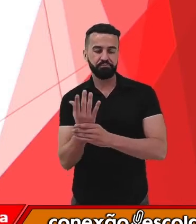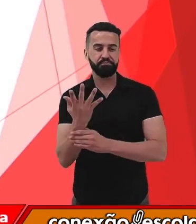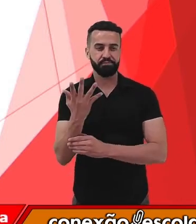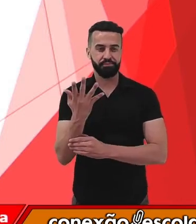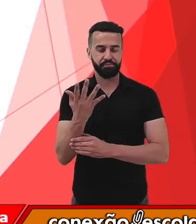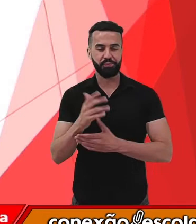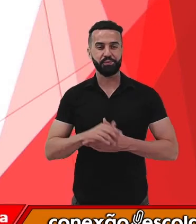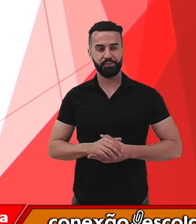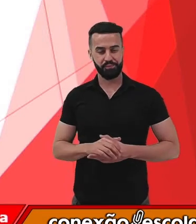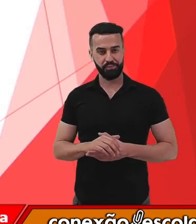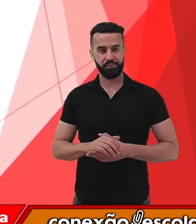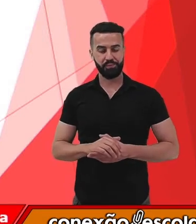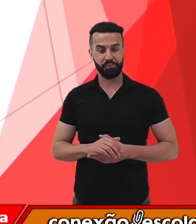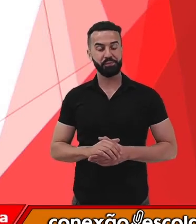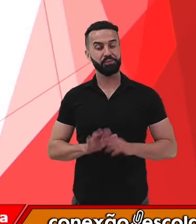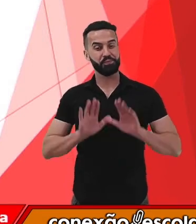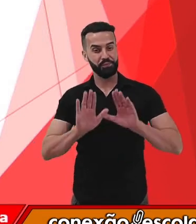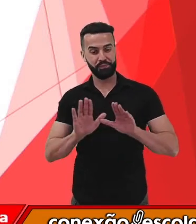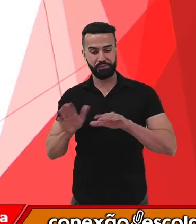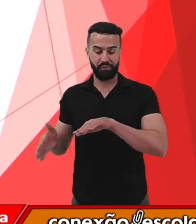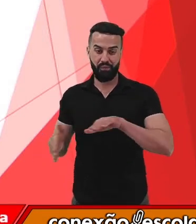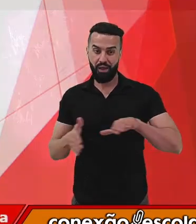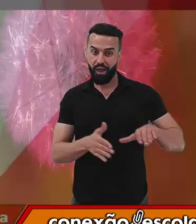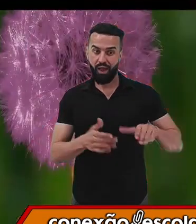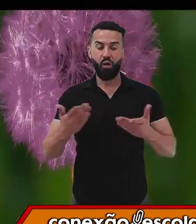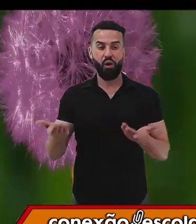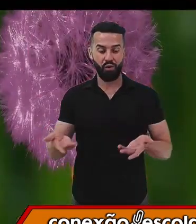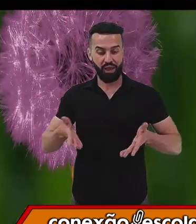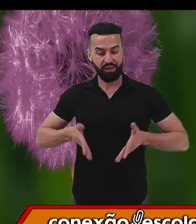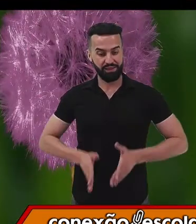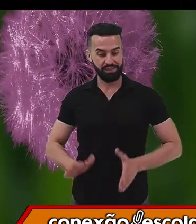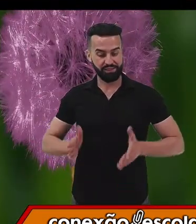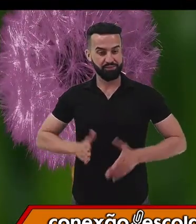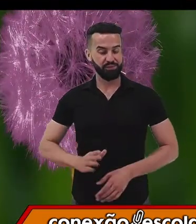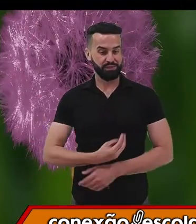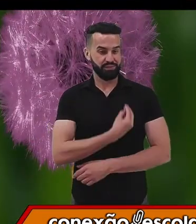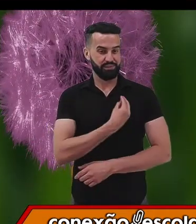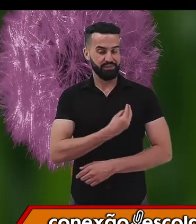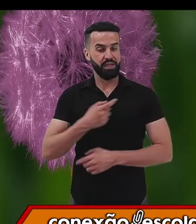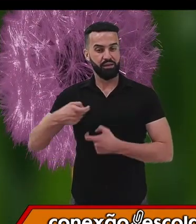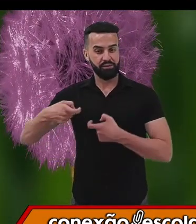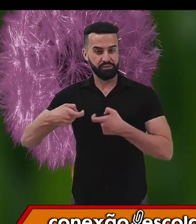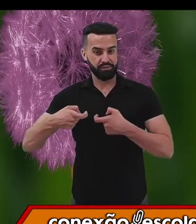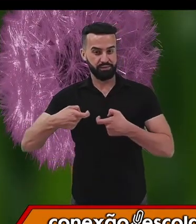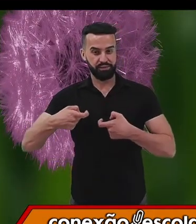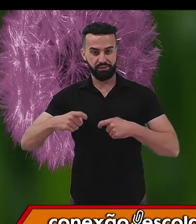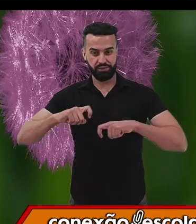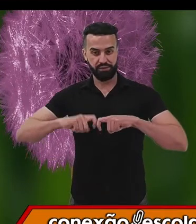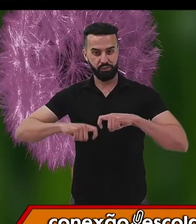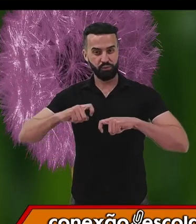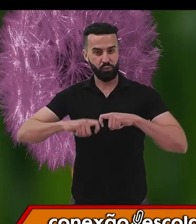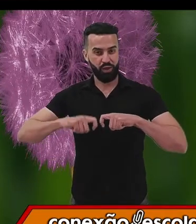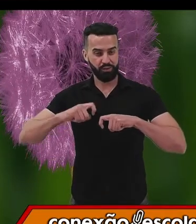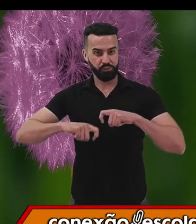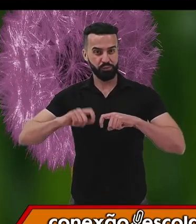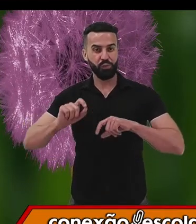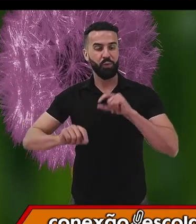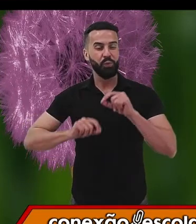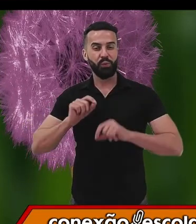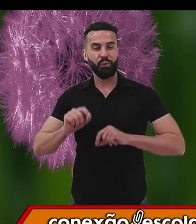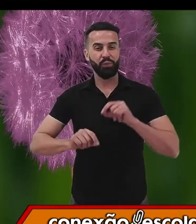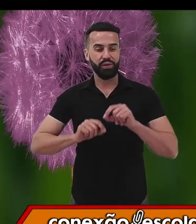Já na reprodução sexuada, envolvem alguns aspectos um pouco mais complexos. Porque,